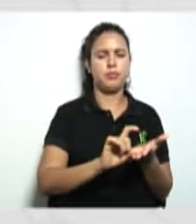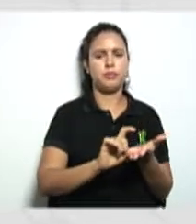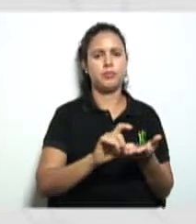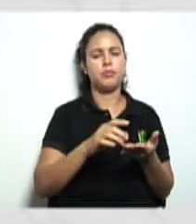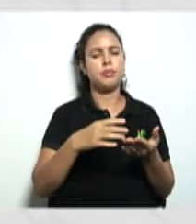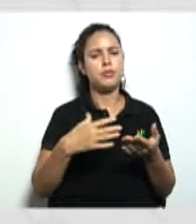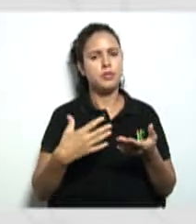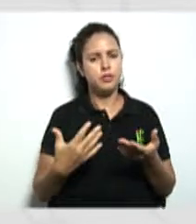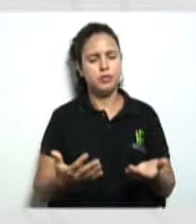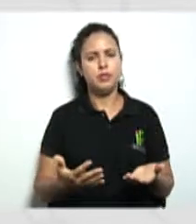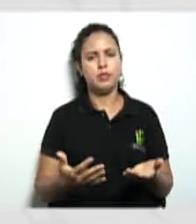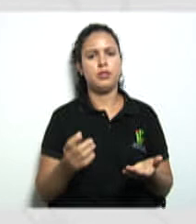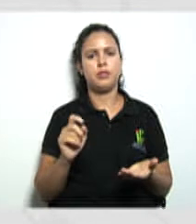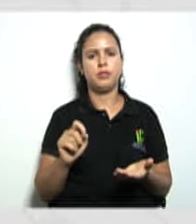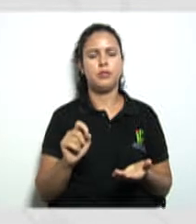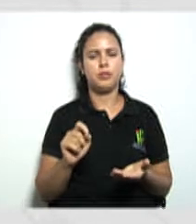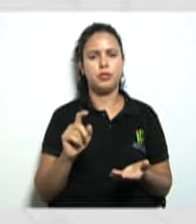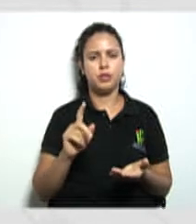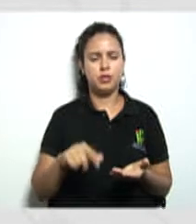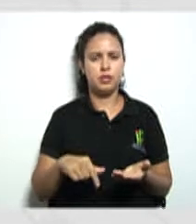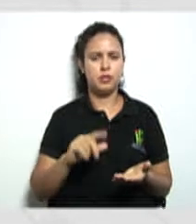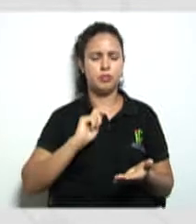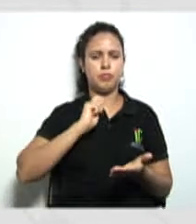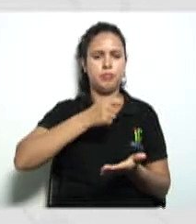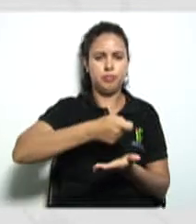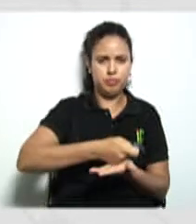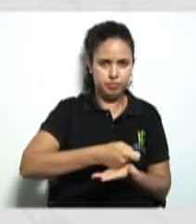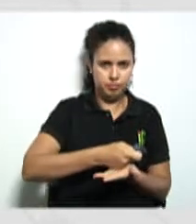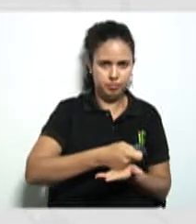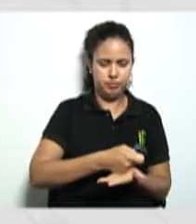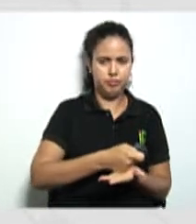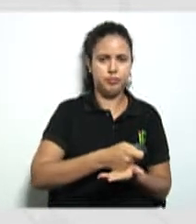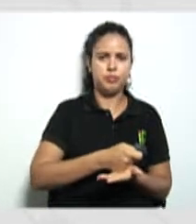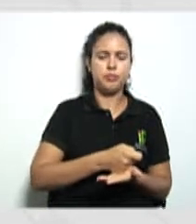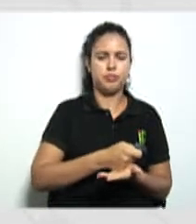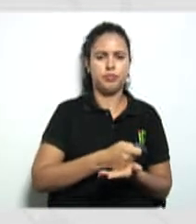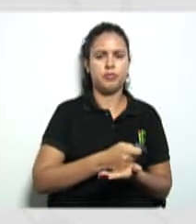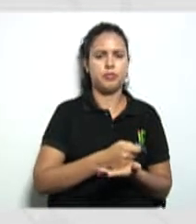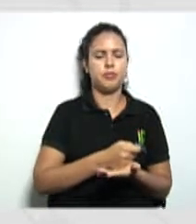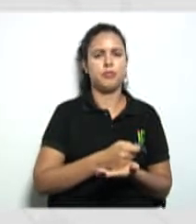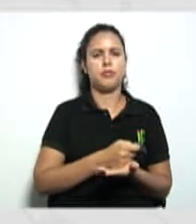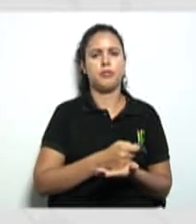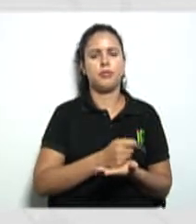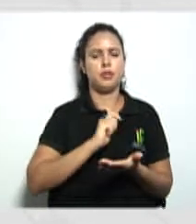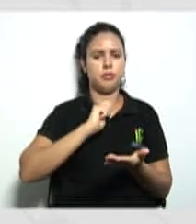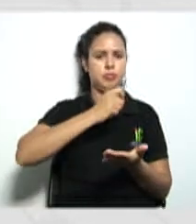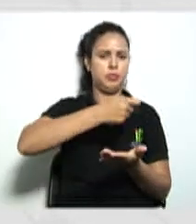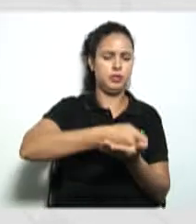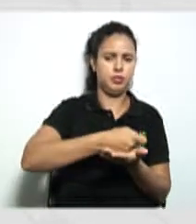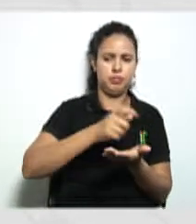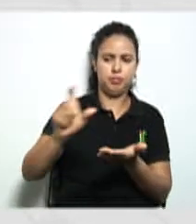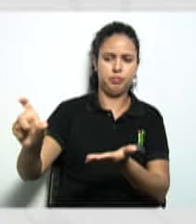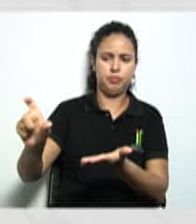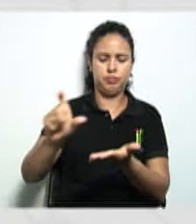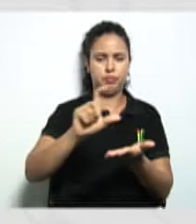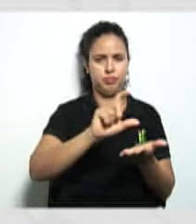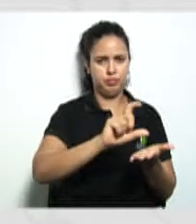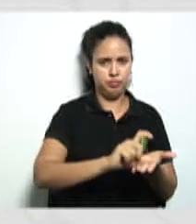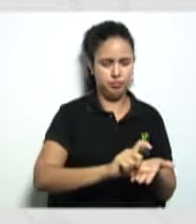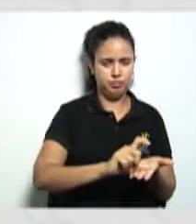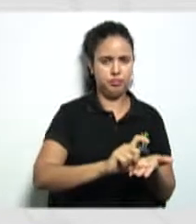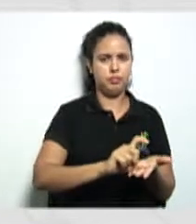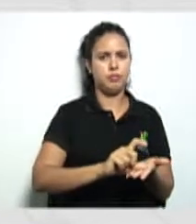integralização o seria isso o pagamento é a efetivação do pagamento correspondente